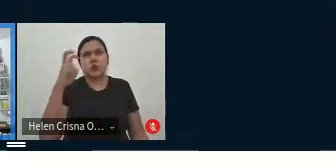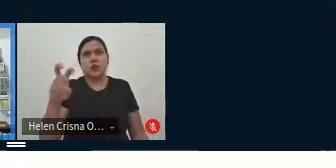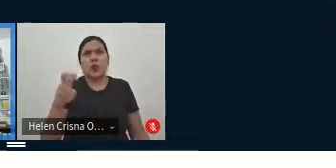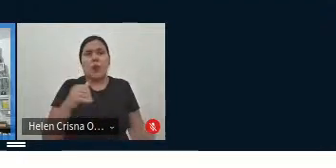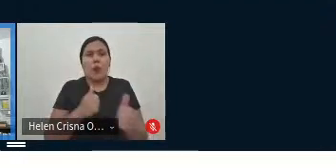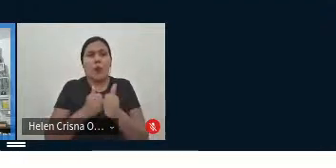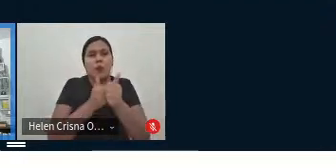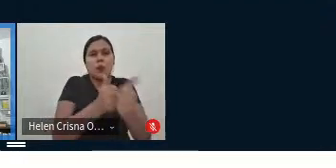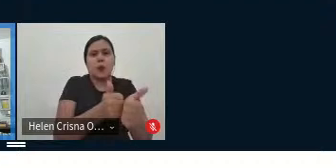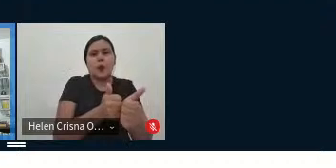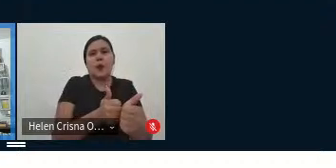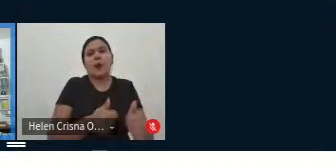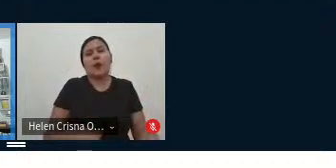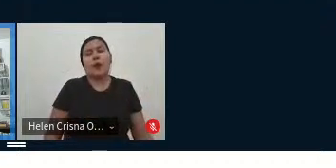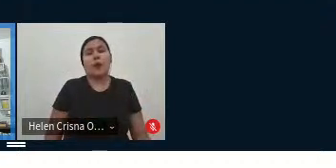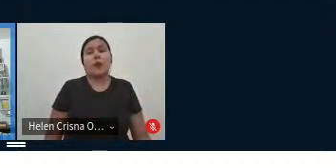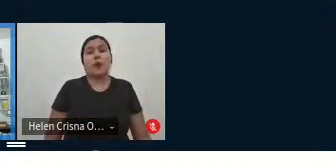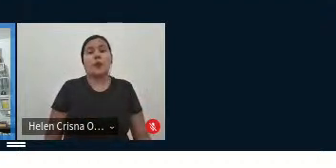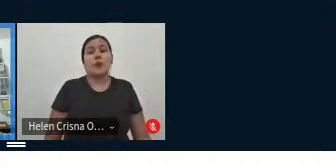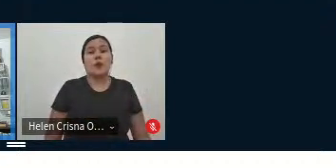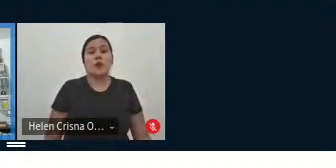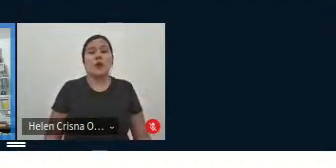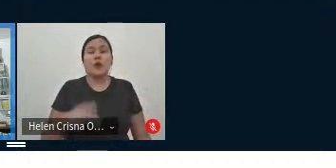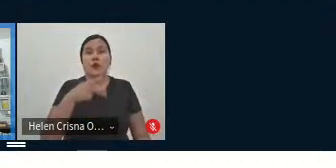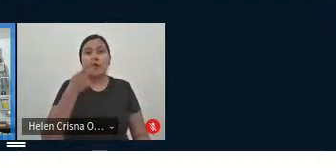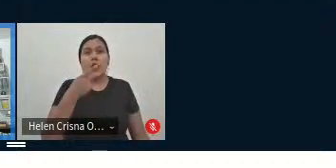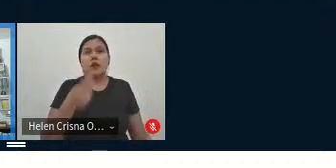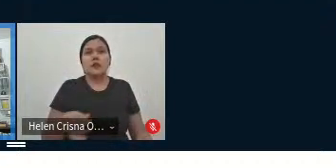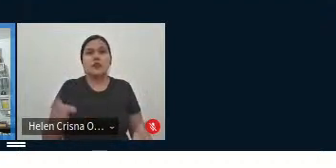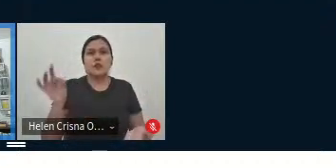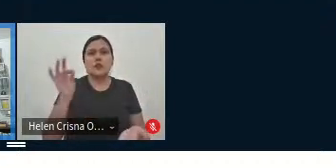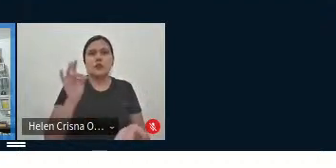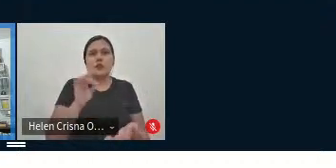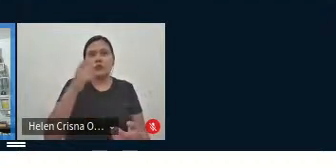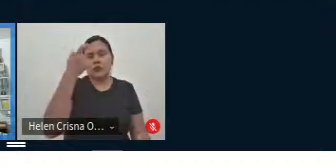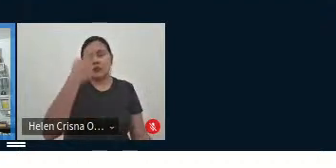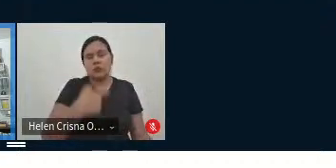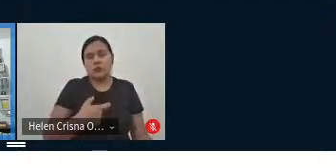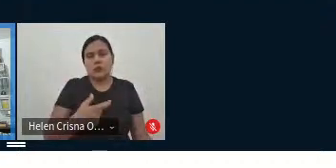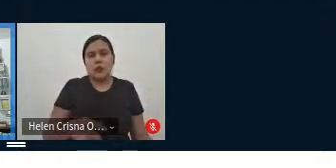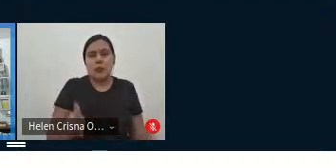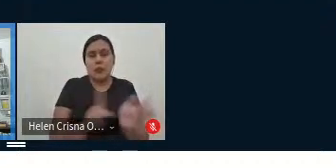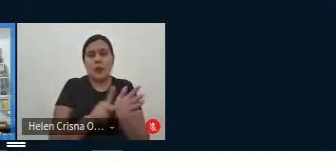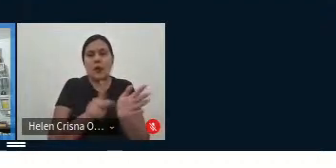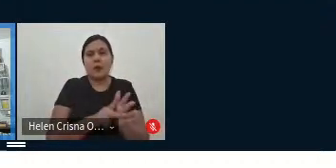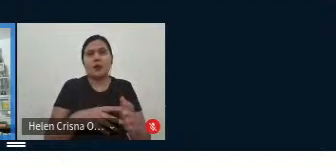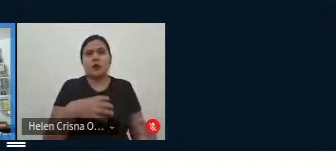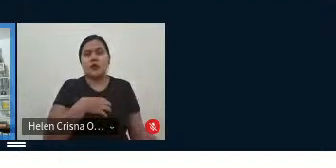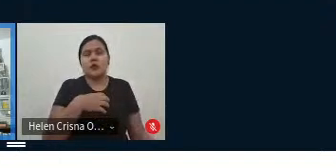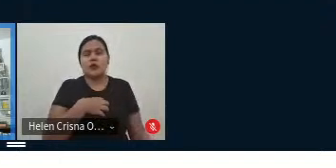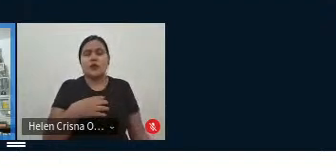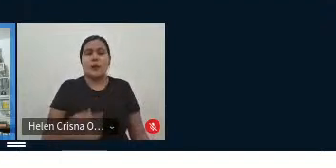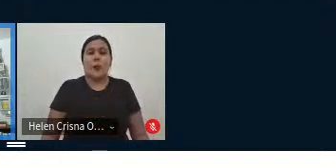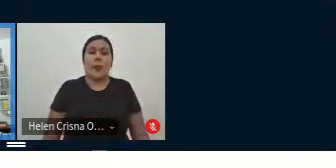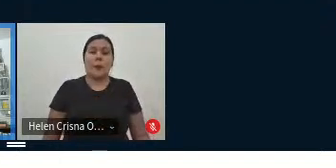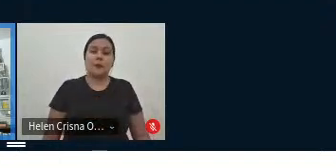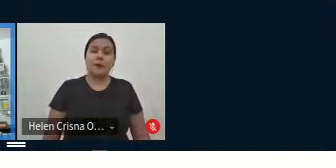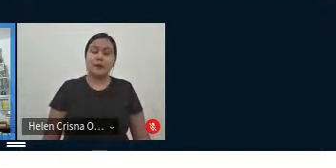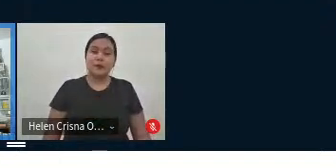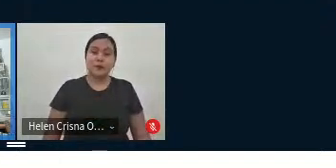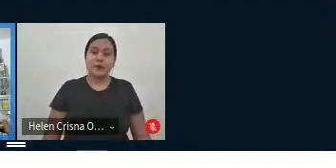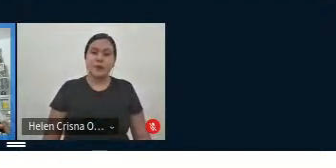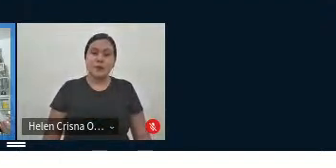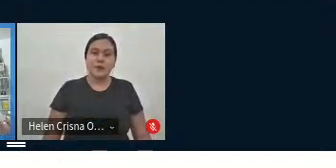próximo mesmo do falante nativo, para que tivesse um sentido maior, né? Não aquele sentido